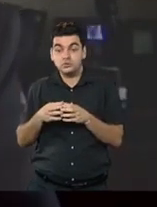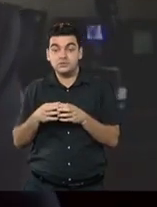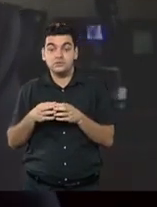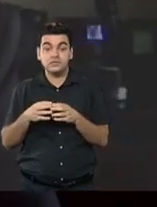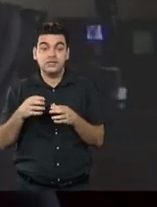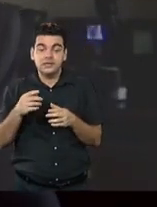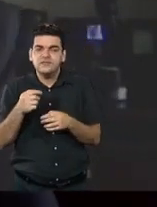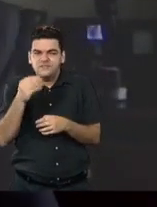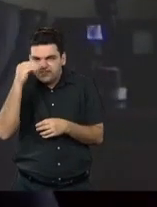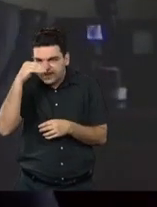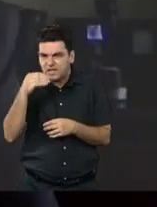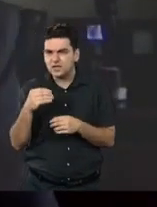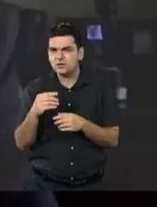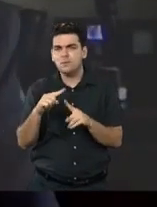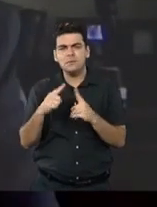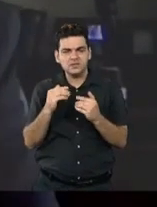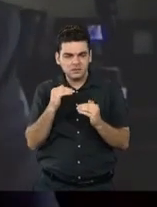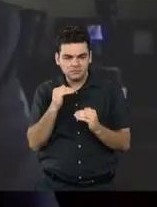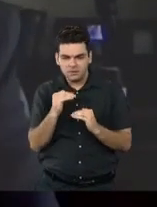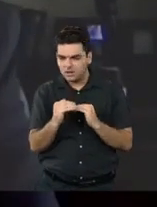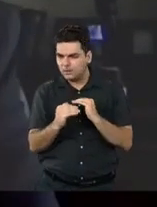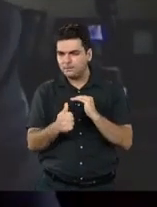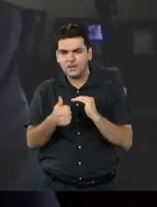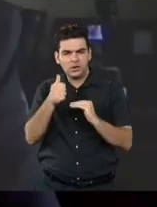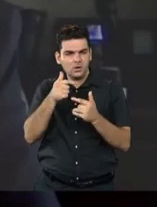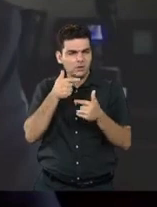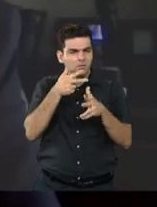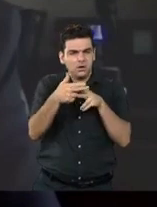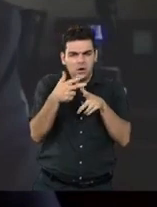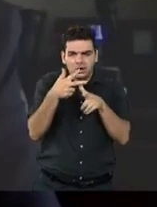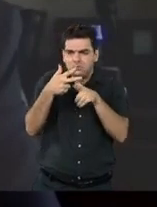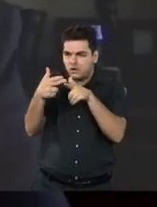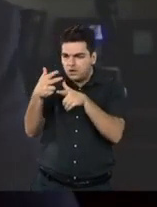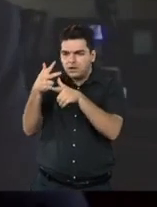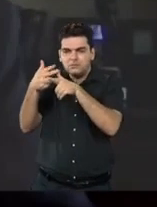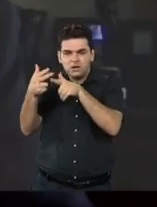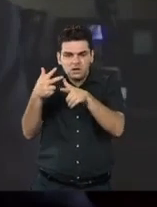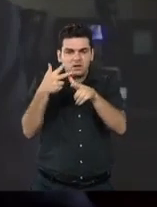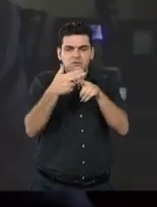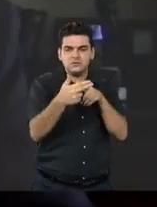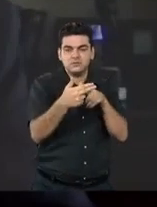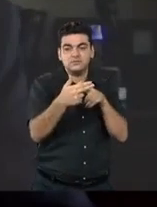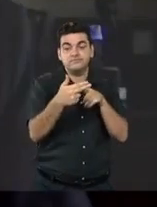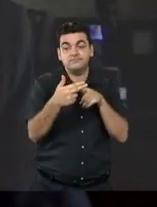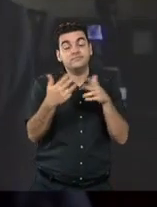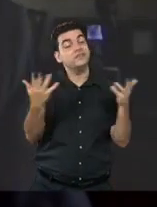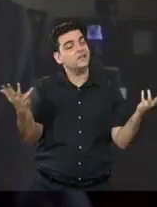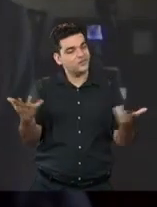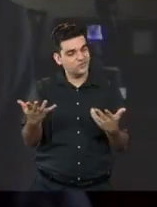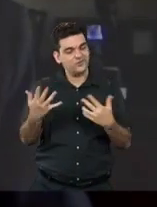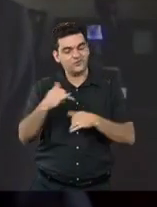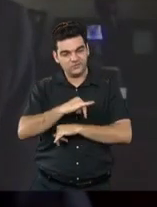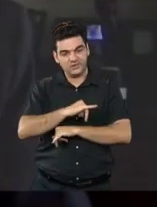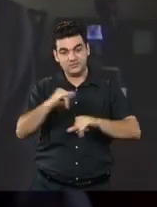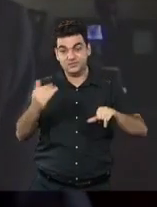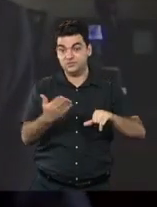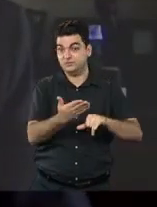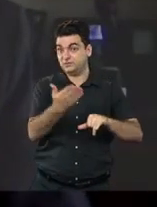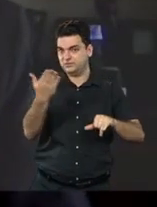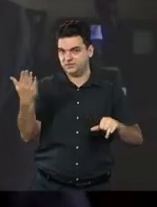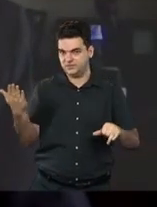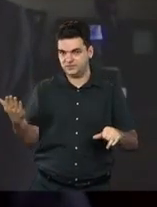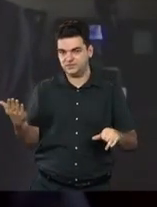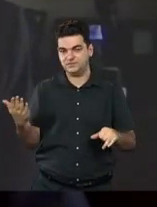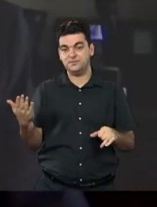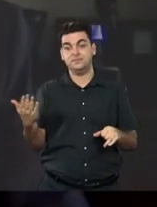vencendo ao longo da história. E, portanto, eu compartilho com vocês e, para encerrar